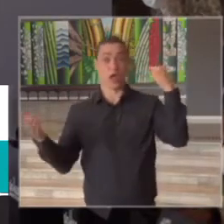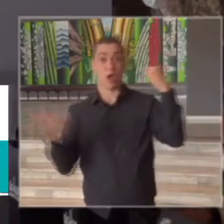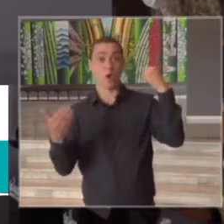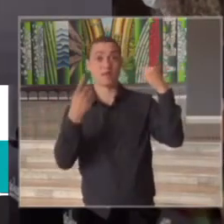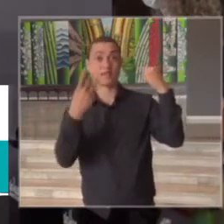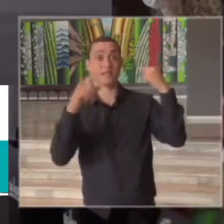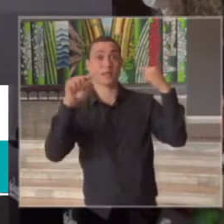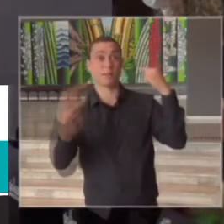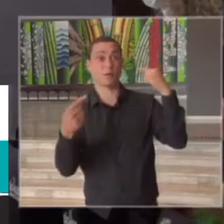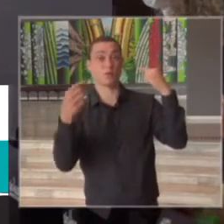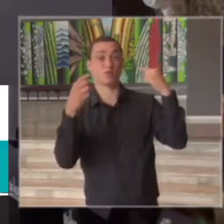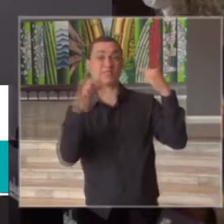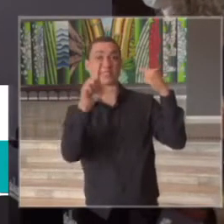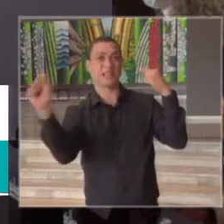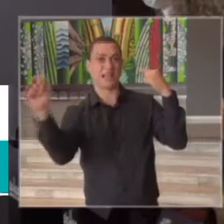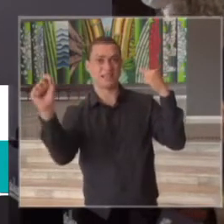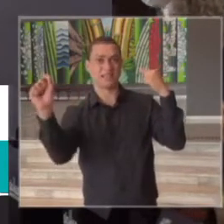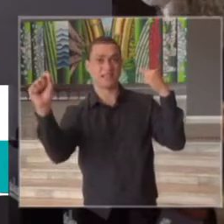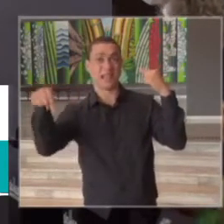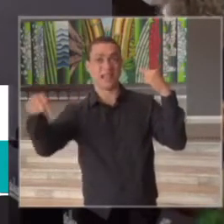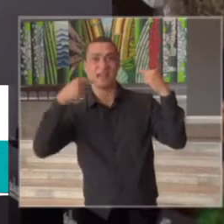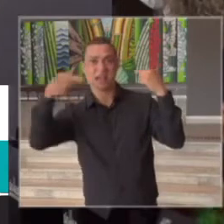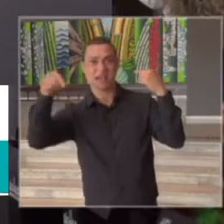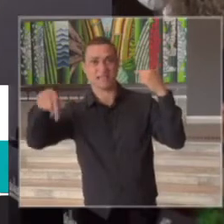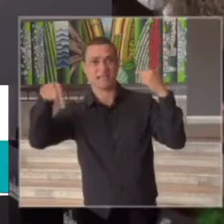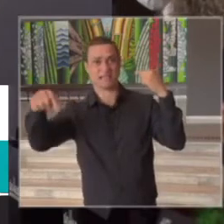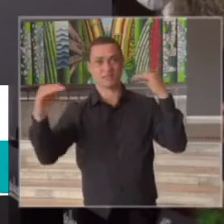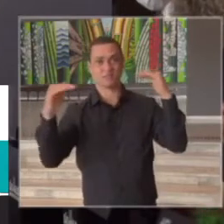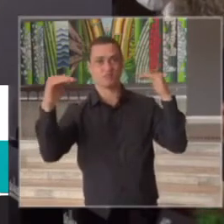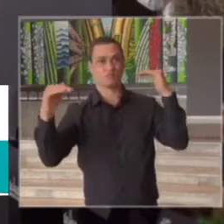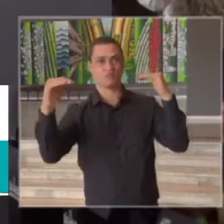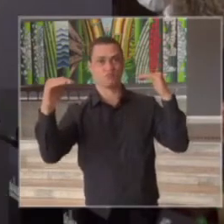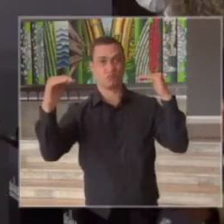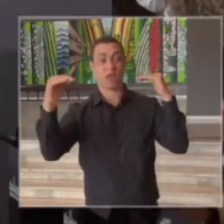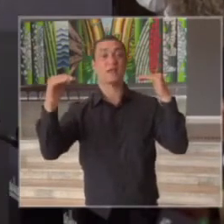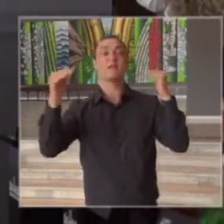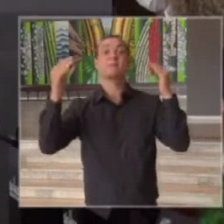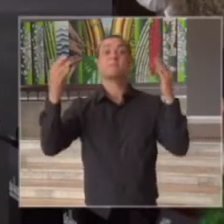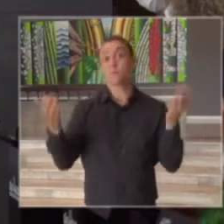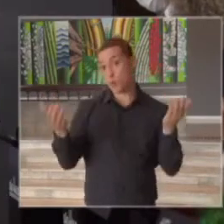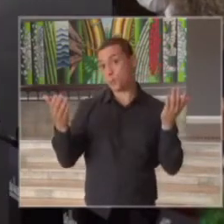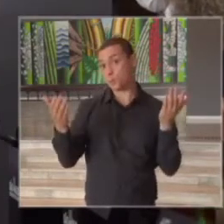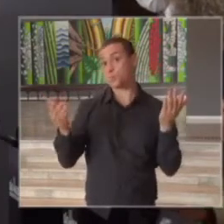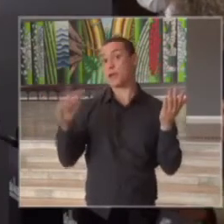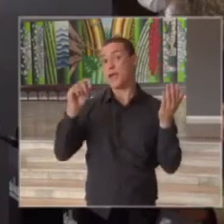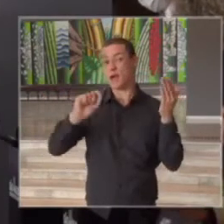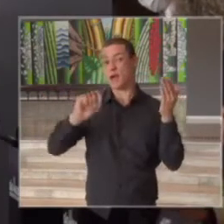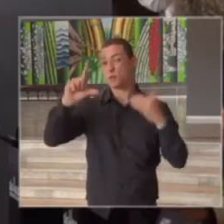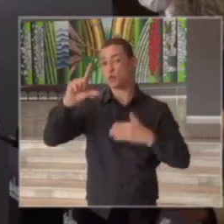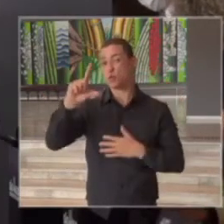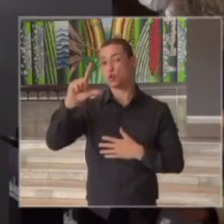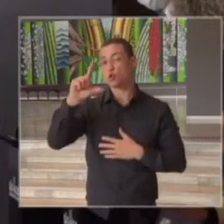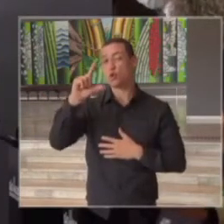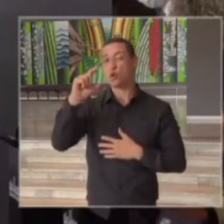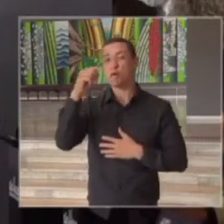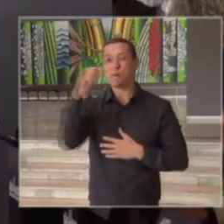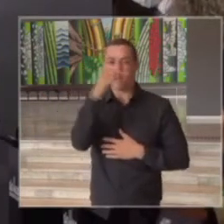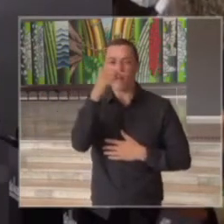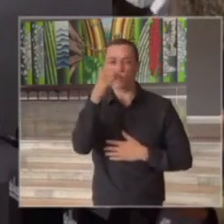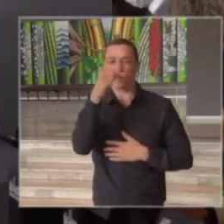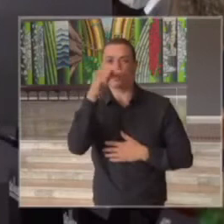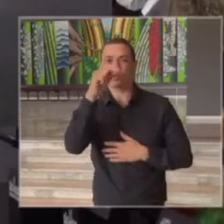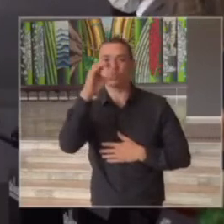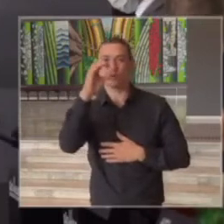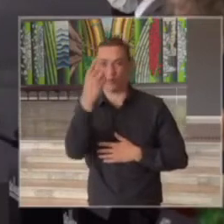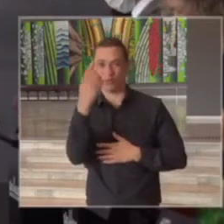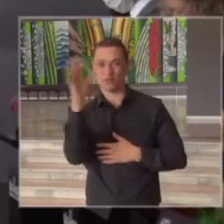13.100 internações nessa última semana então foi um acréscimo ali de menos 1%